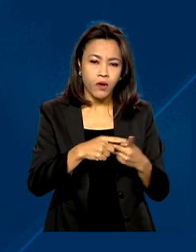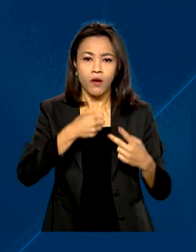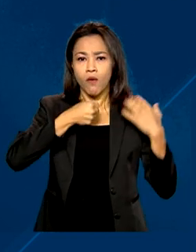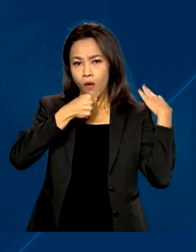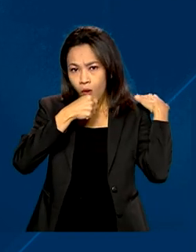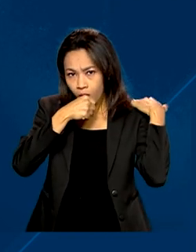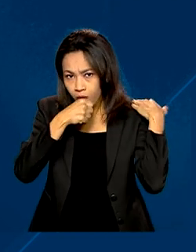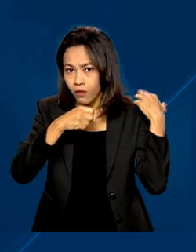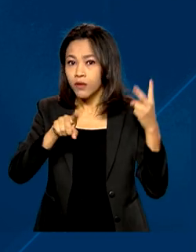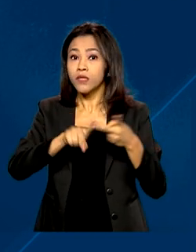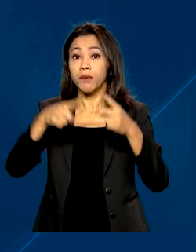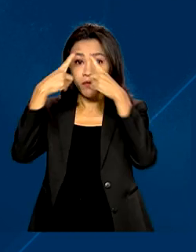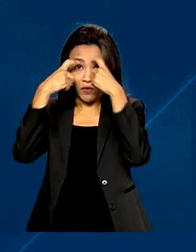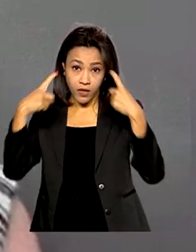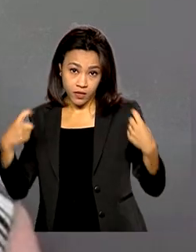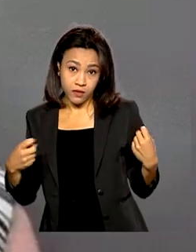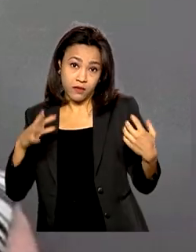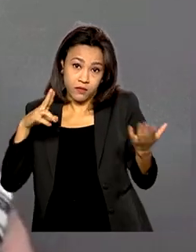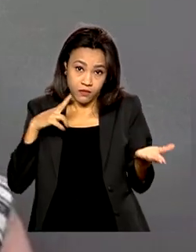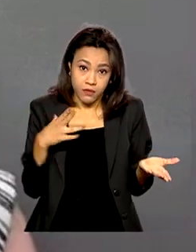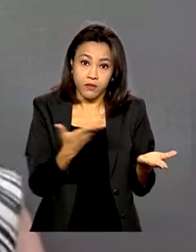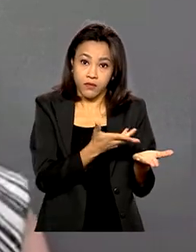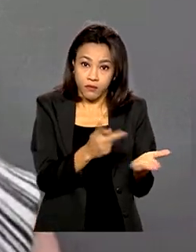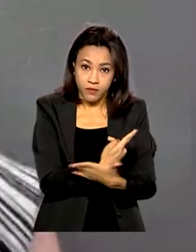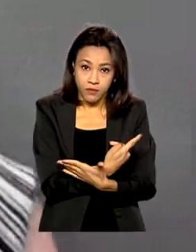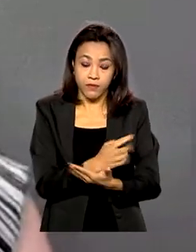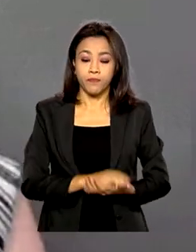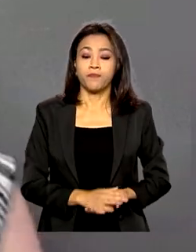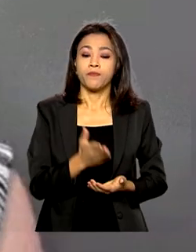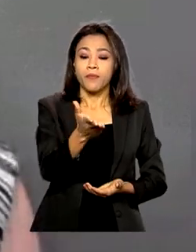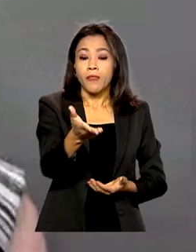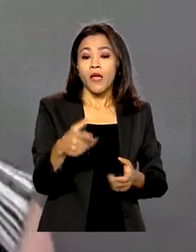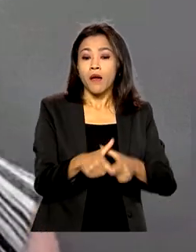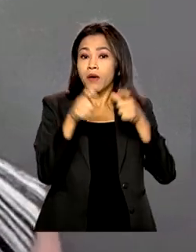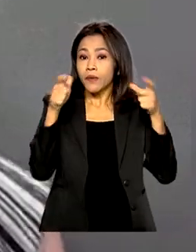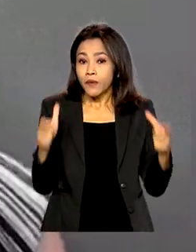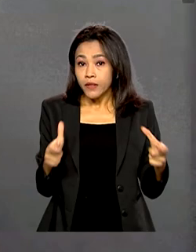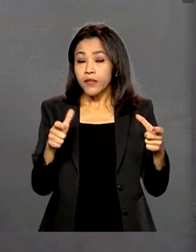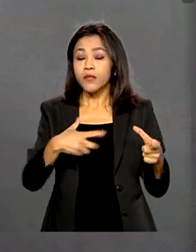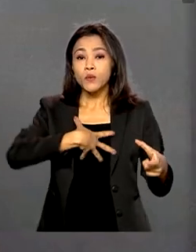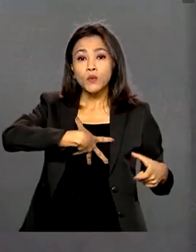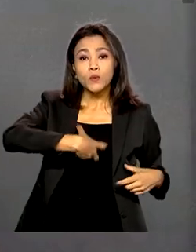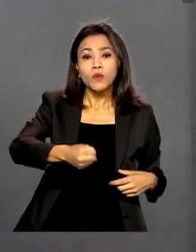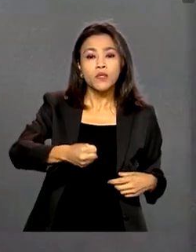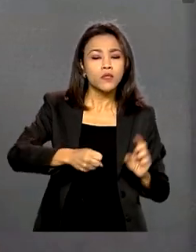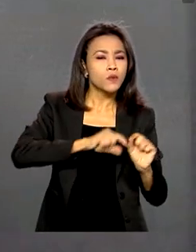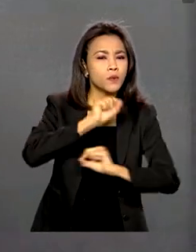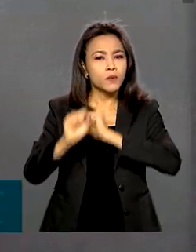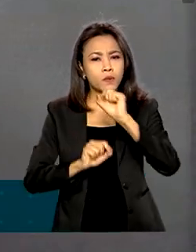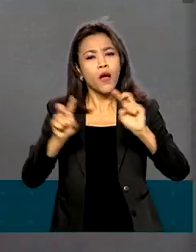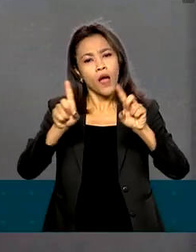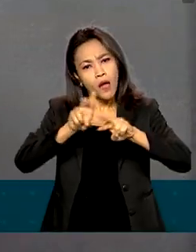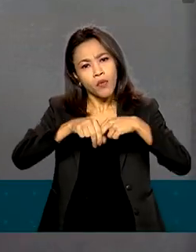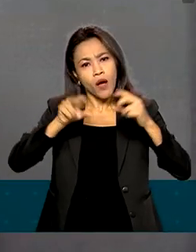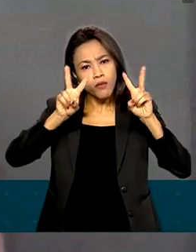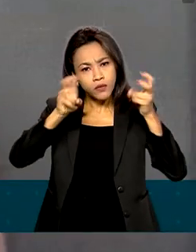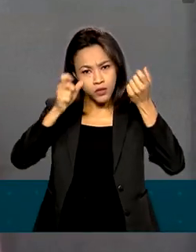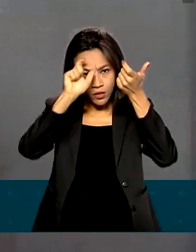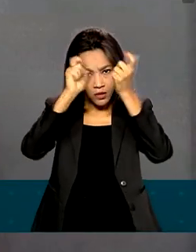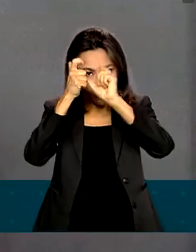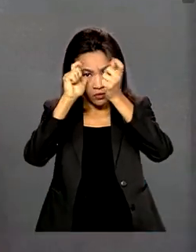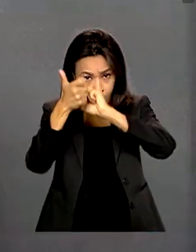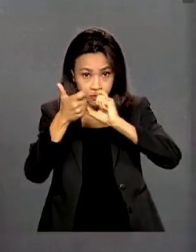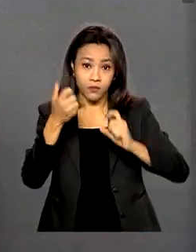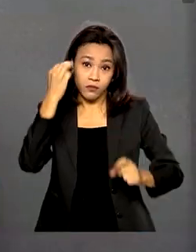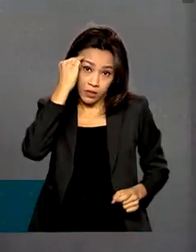e violência interpessoal. E na maioria das vezes, os casos de suicídio estão relacionados aos transtornos mentais.